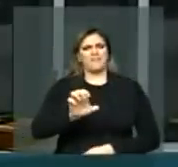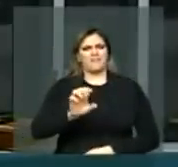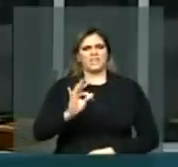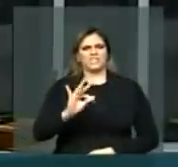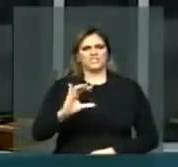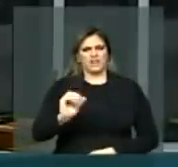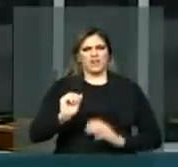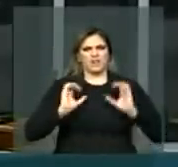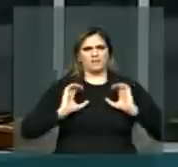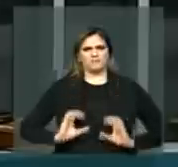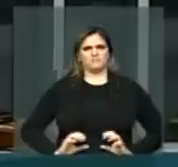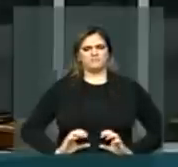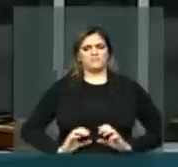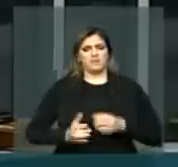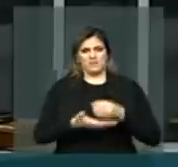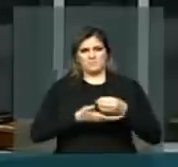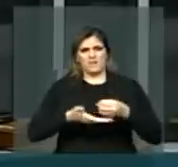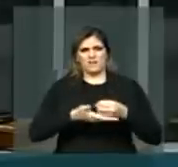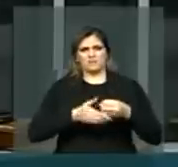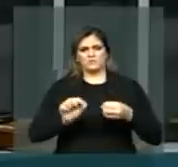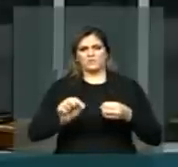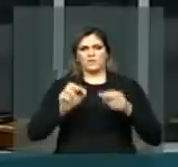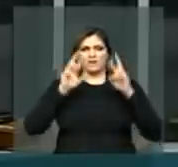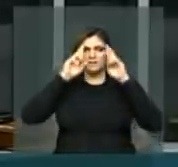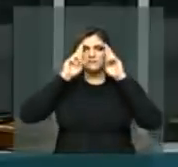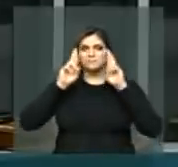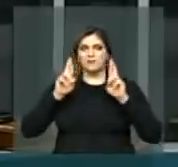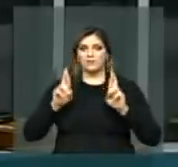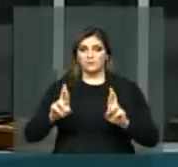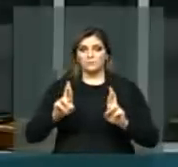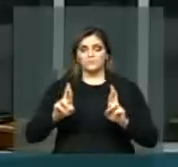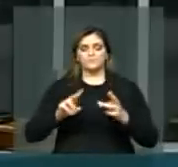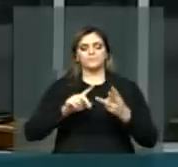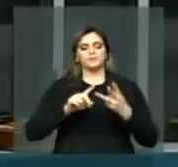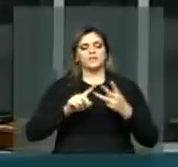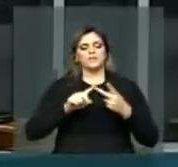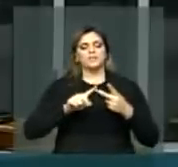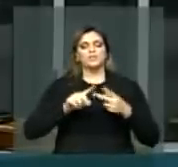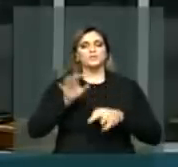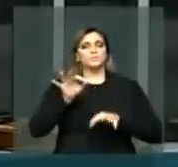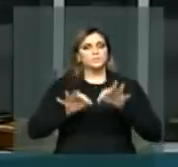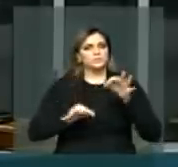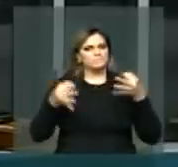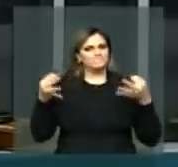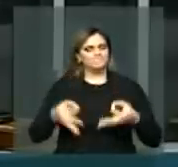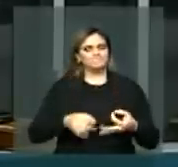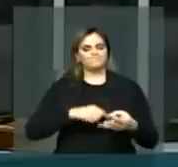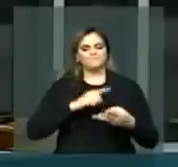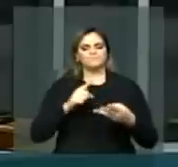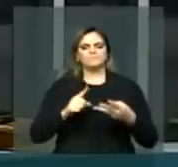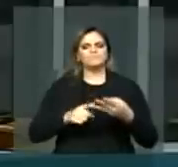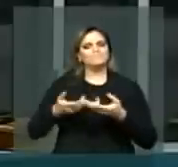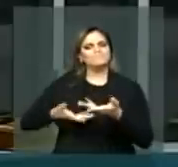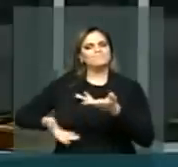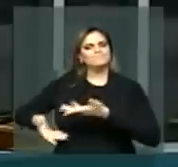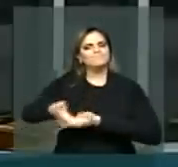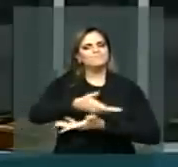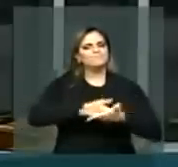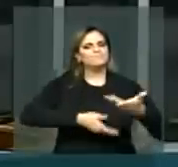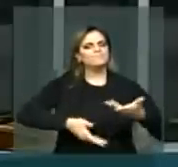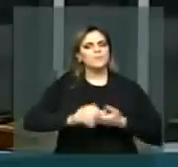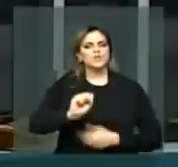seguintes princípios, no respeito, na justiça e na solidariedade,